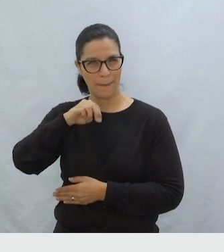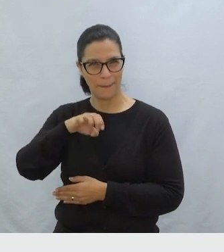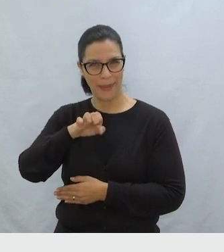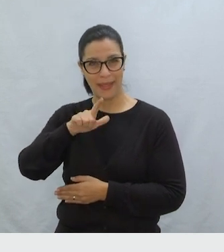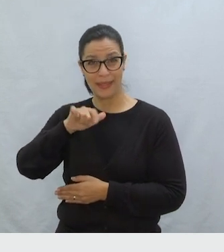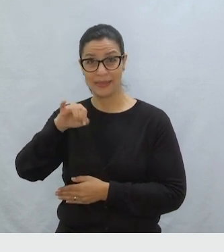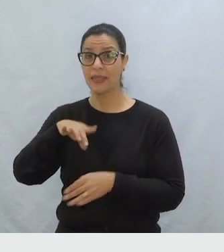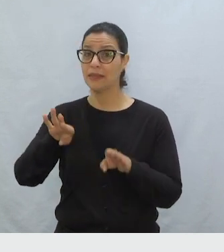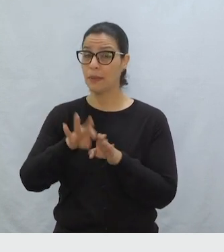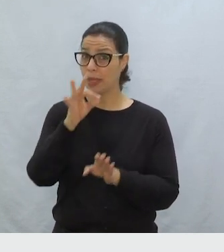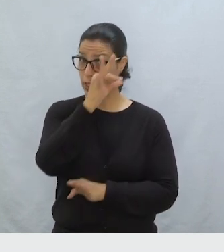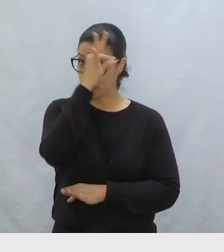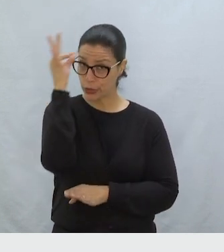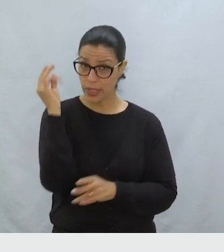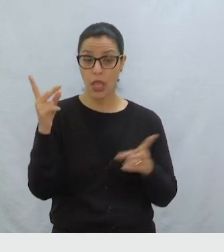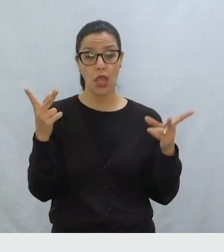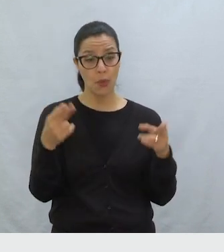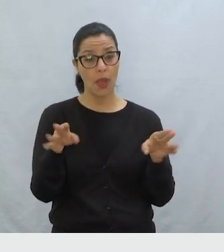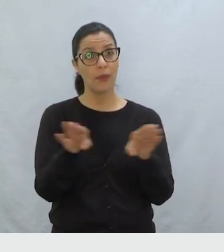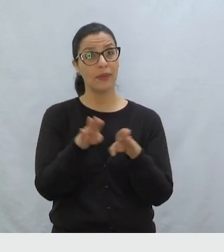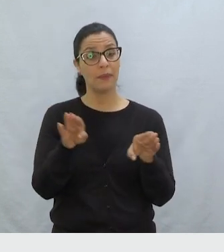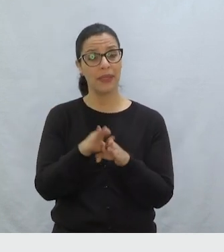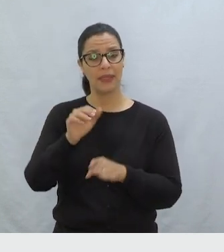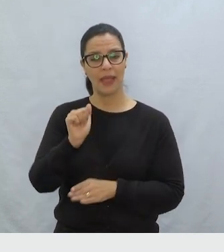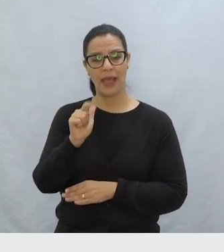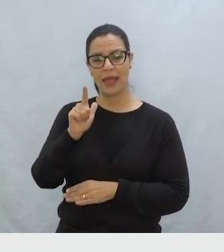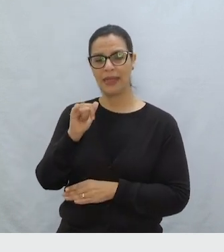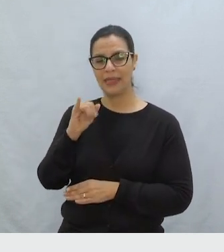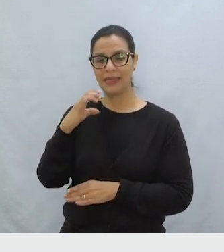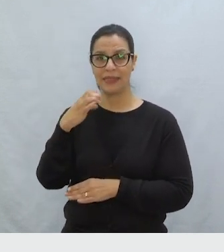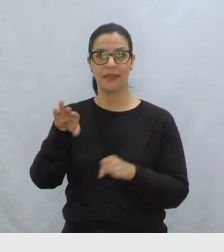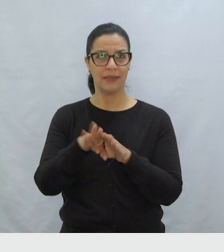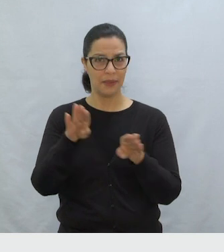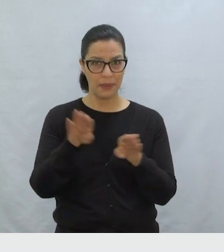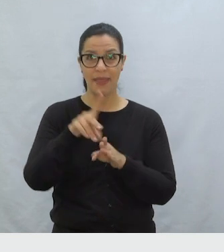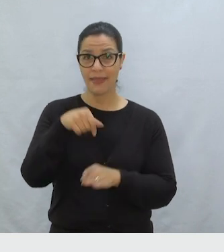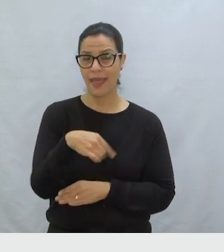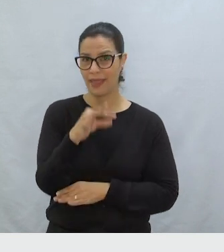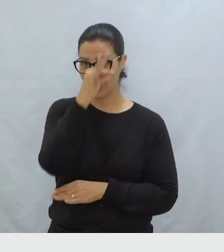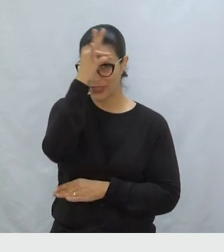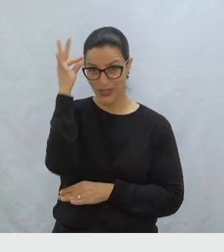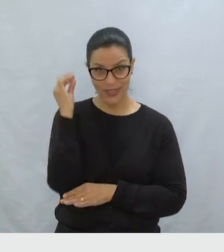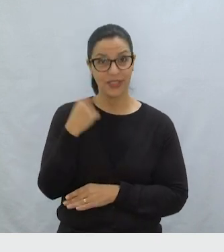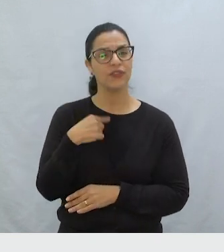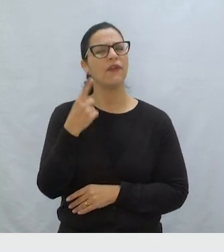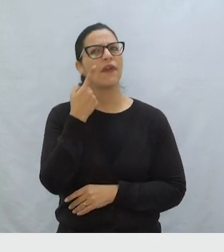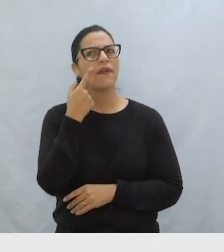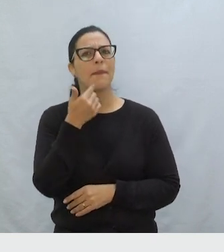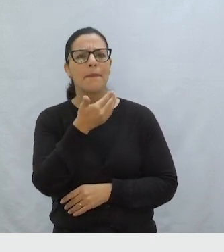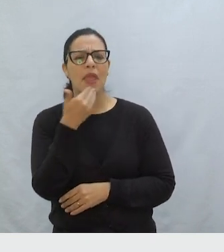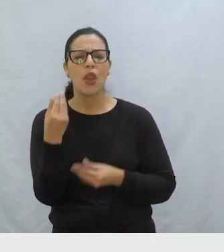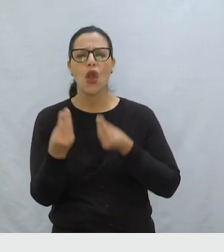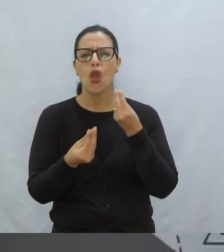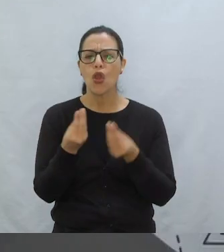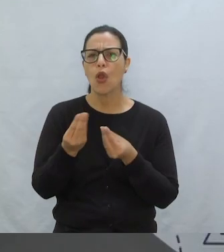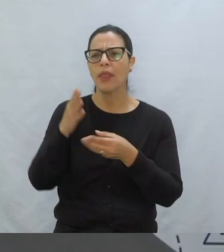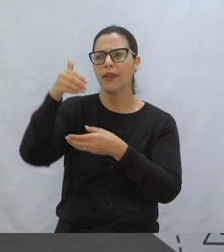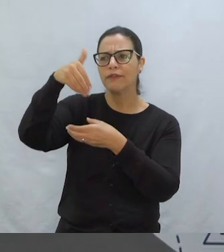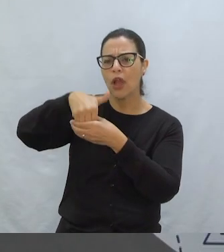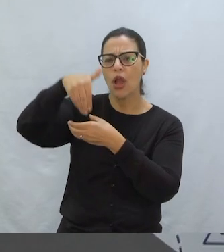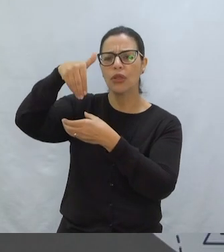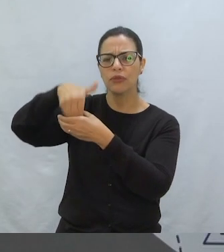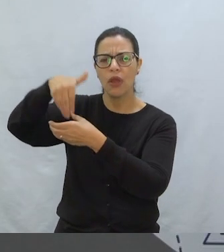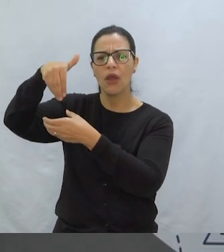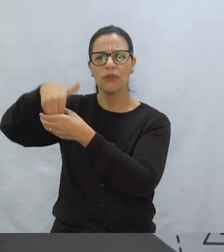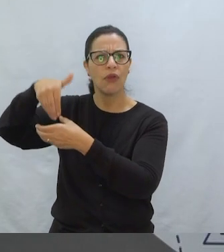é inocente também, assim como na da Aline. É, a gente vai ver melhor ainda como é que deu